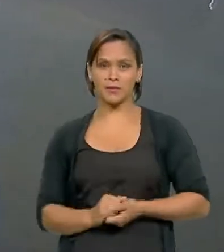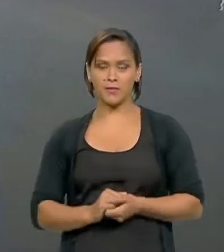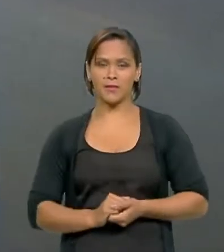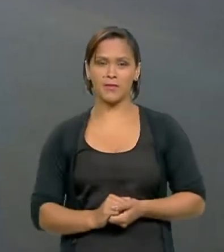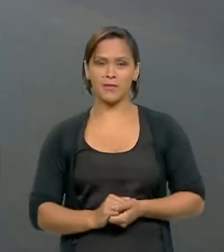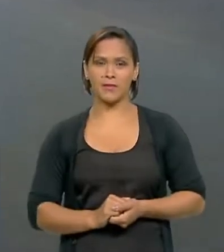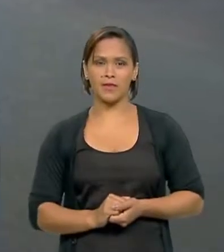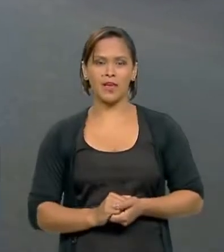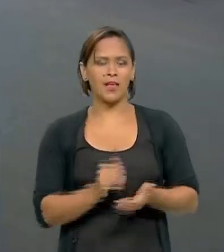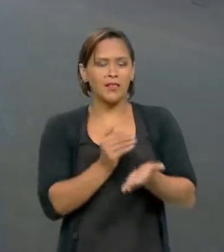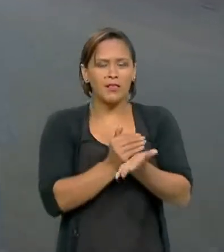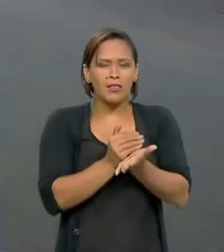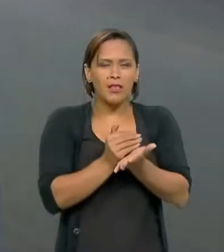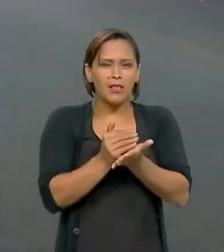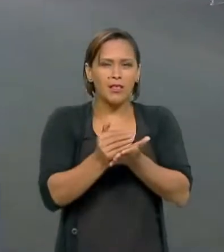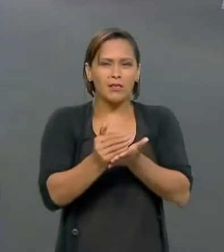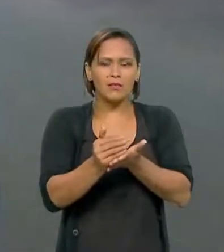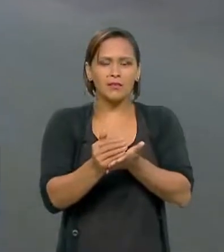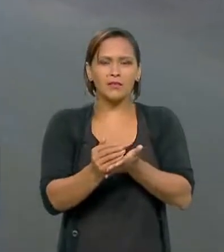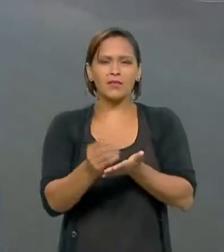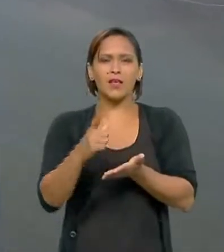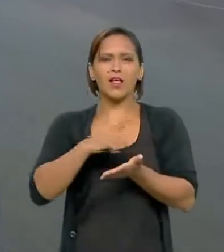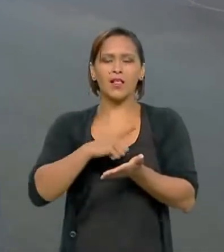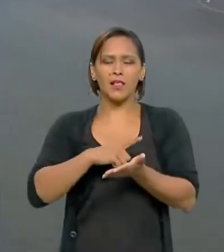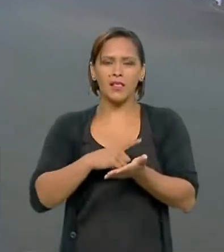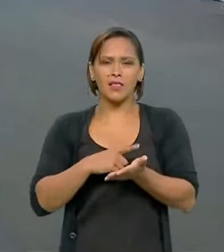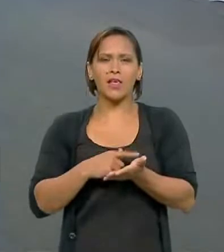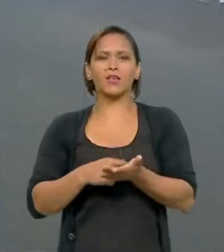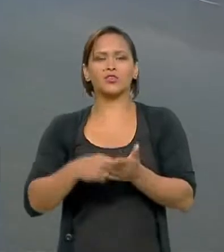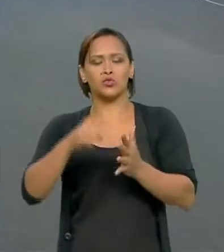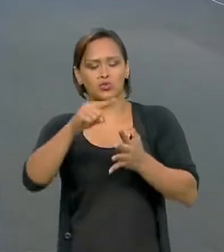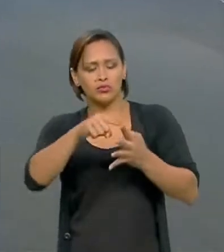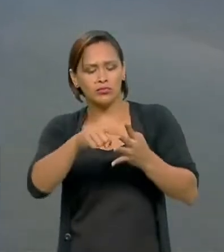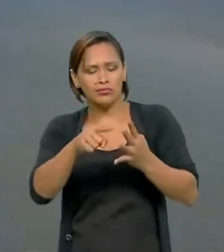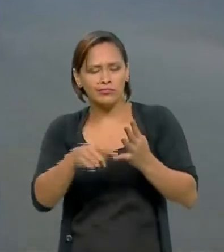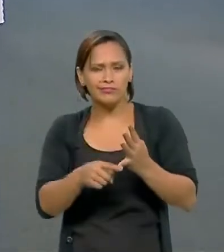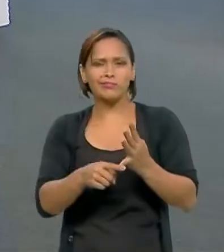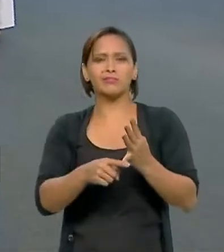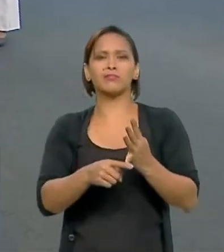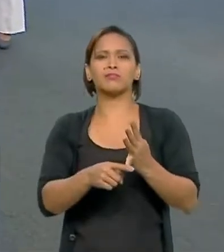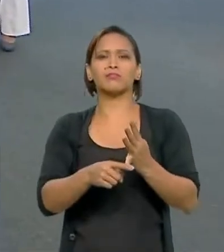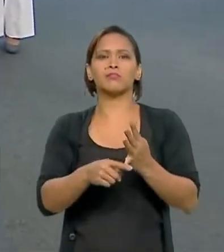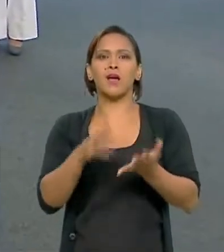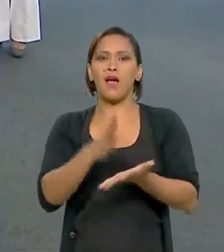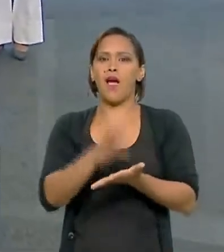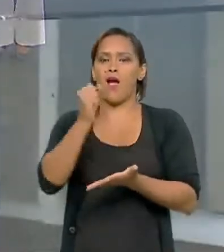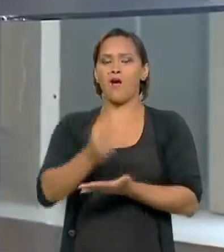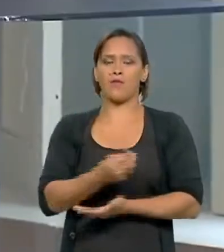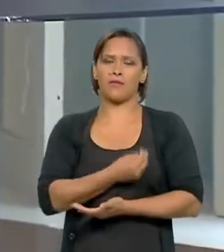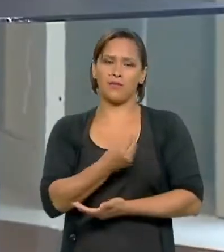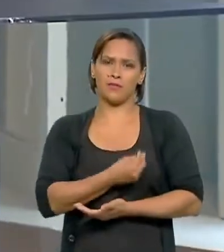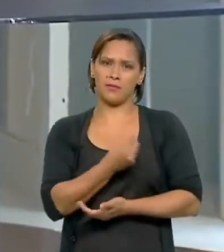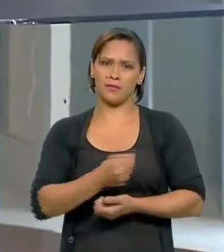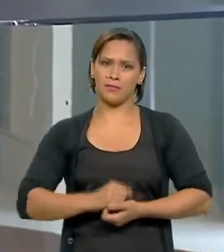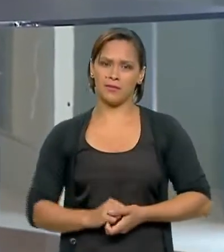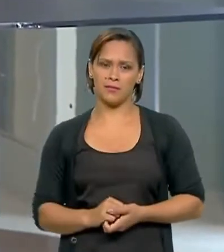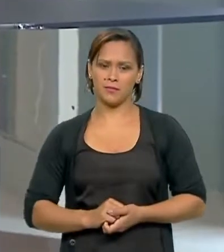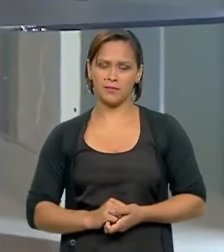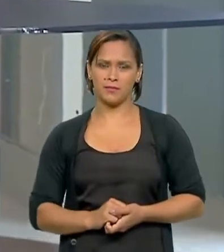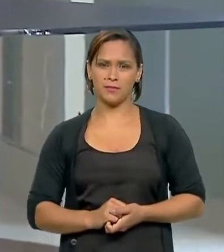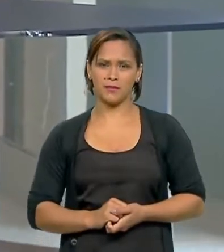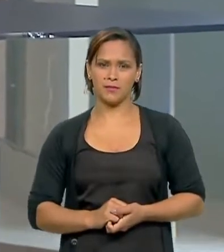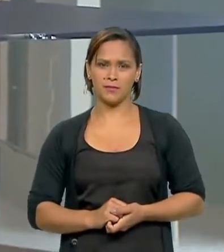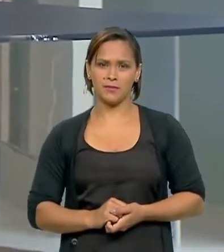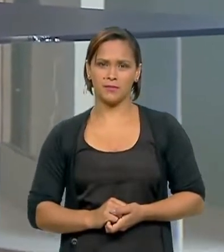desde o início, tem empregado todos os meios para salvar vidas. É claro